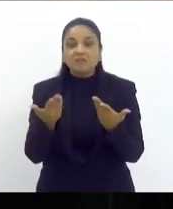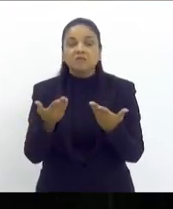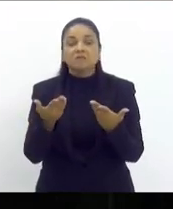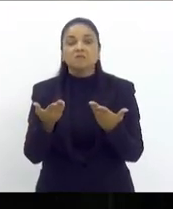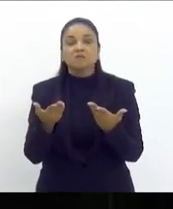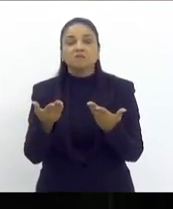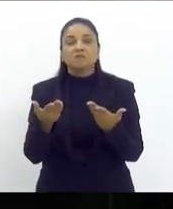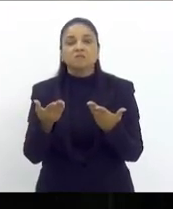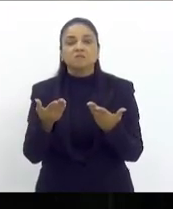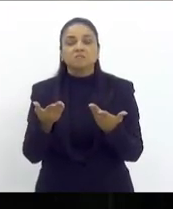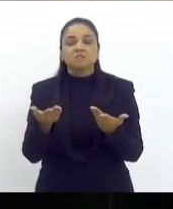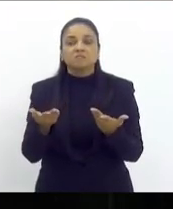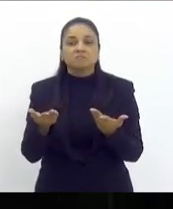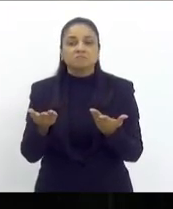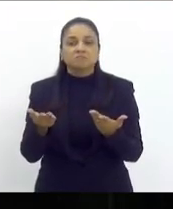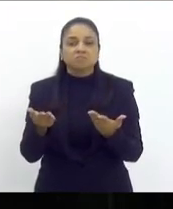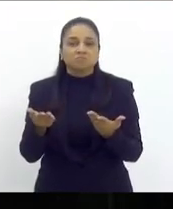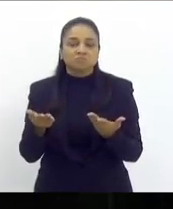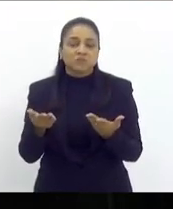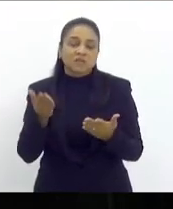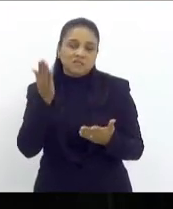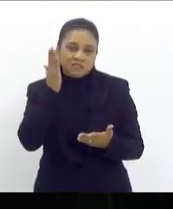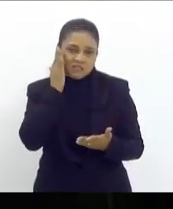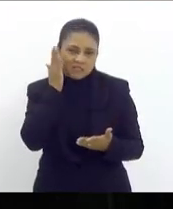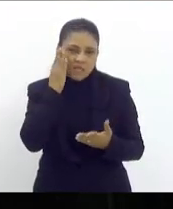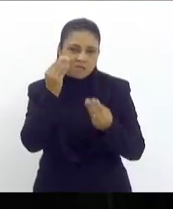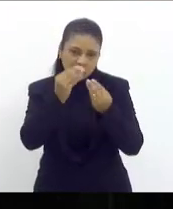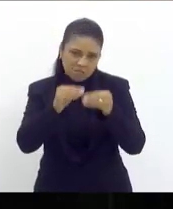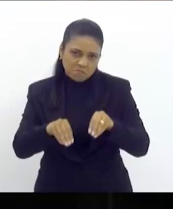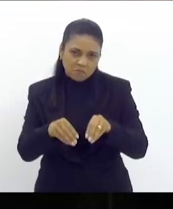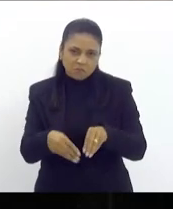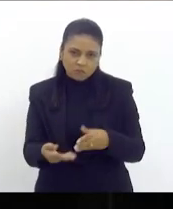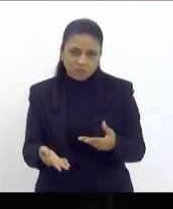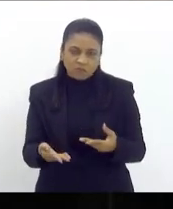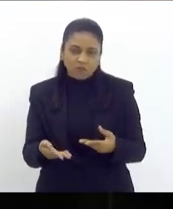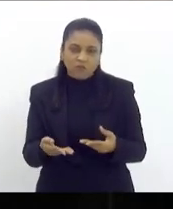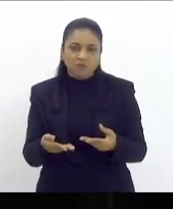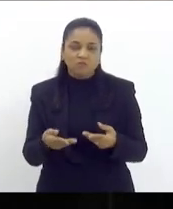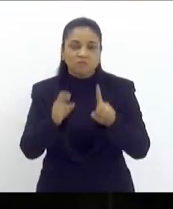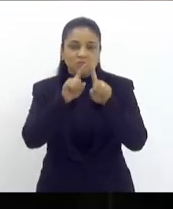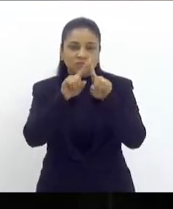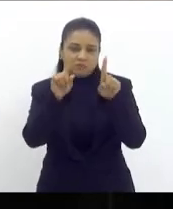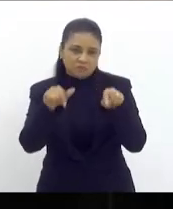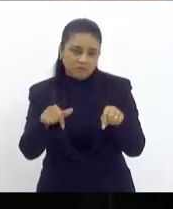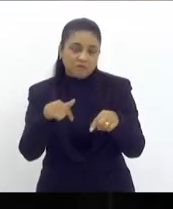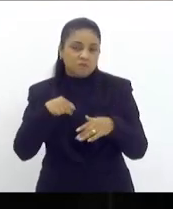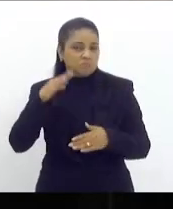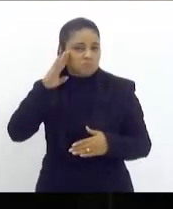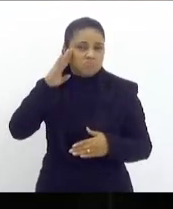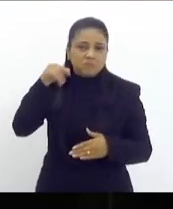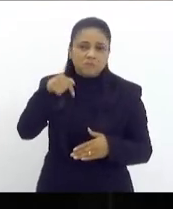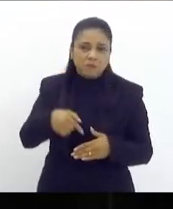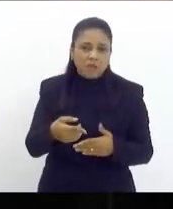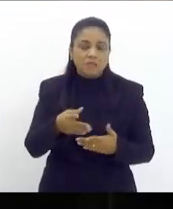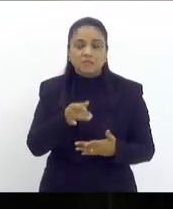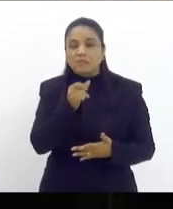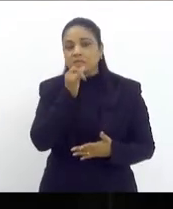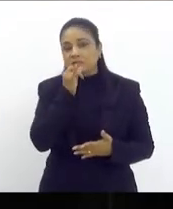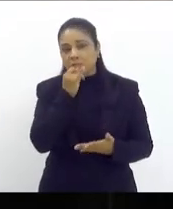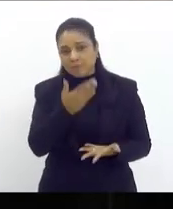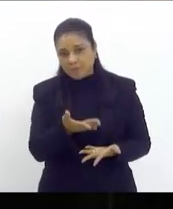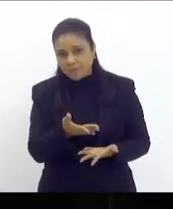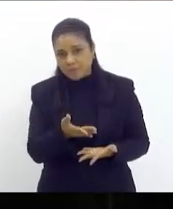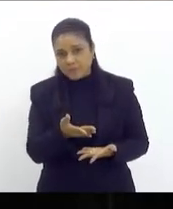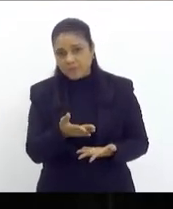contingenciamento que sai prejudicando serviços essenciais como por exemplo